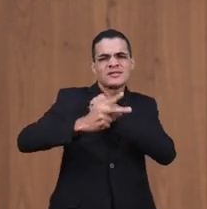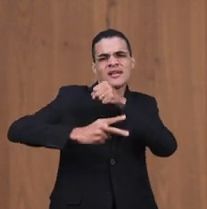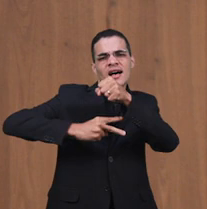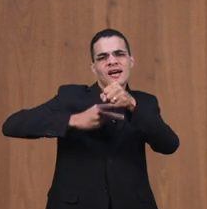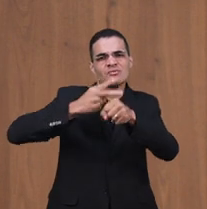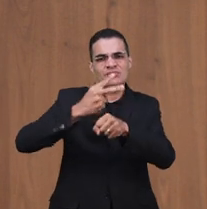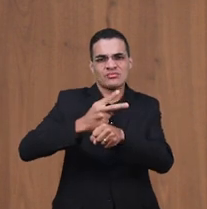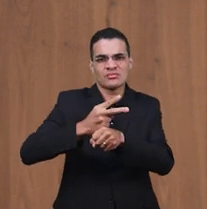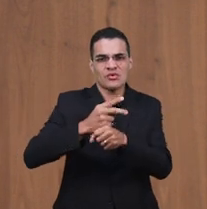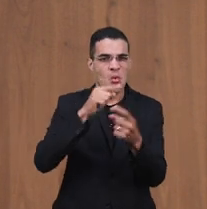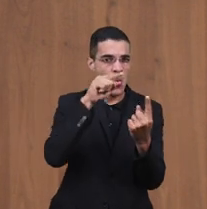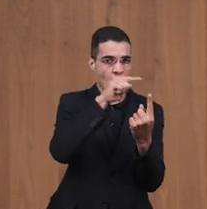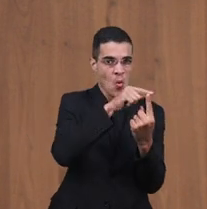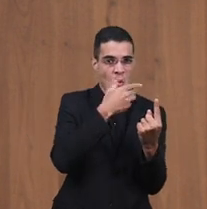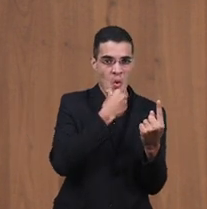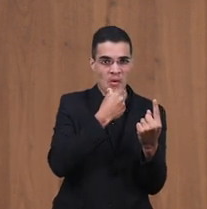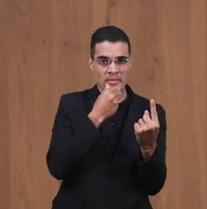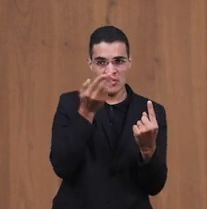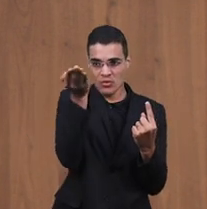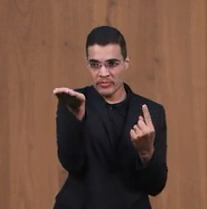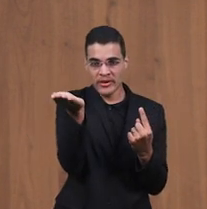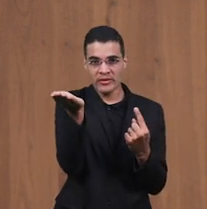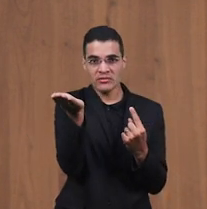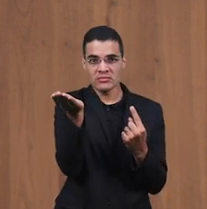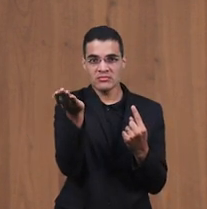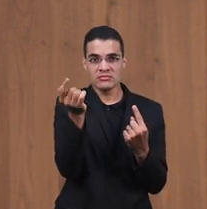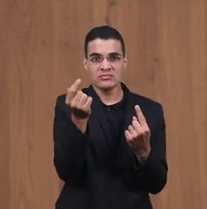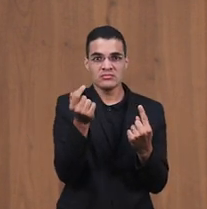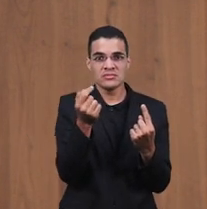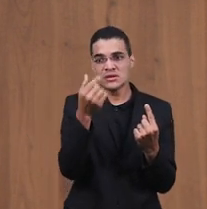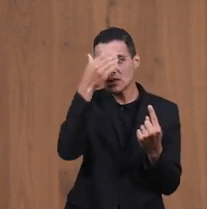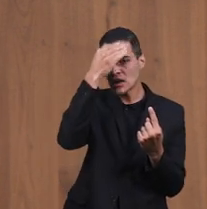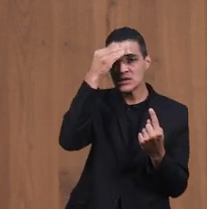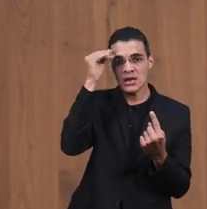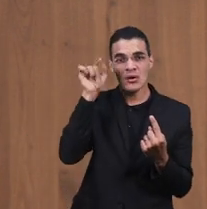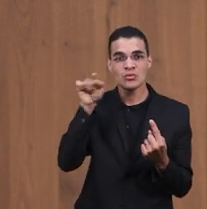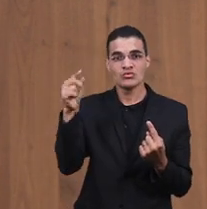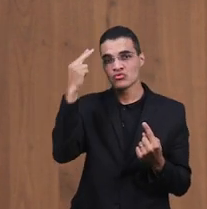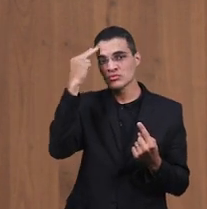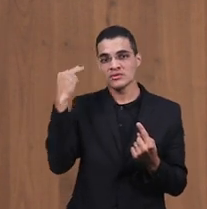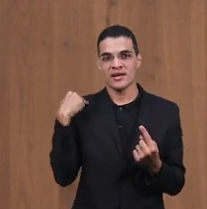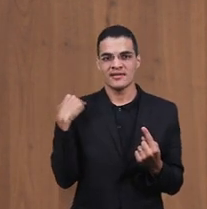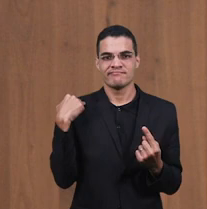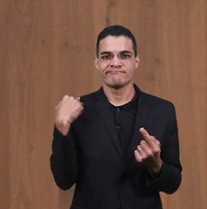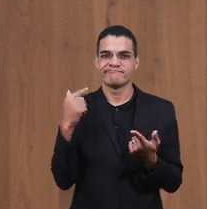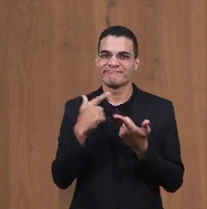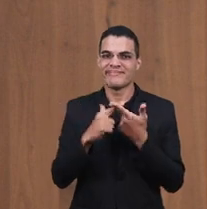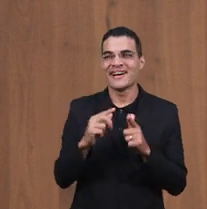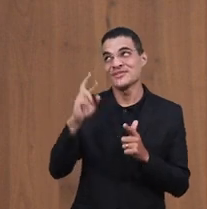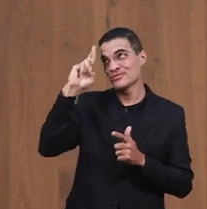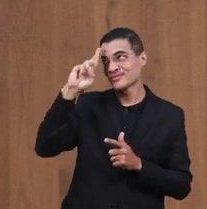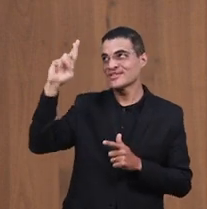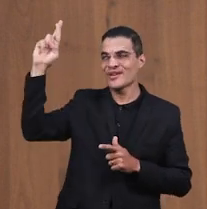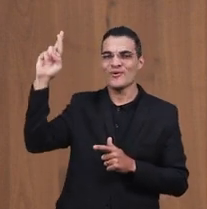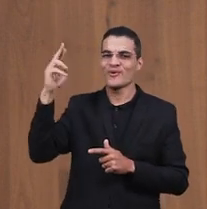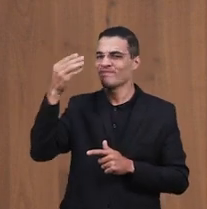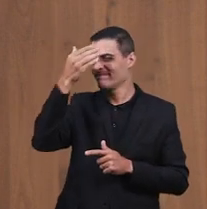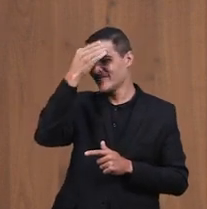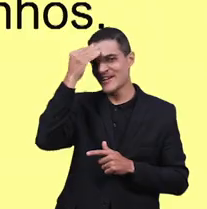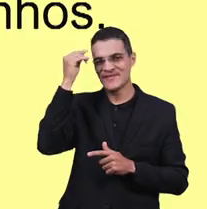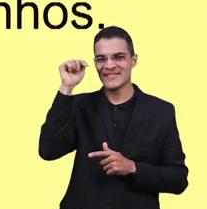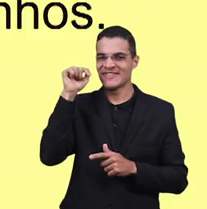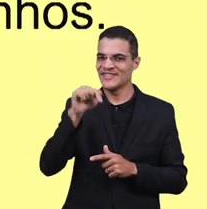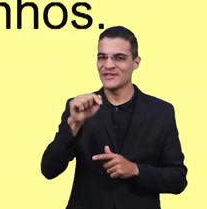José ficou esquecido lá no cárcere Mas o Senhor não esqueceu de José